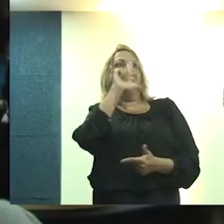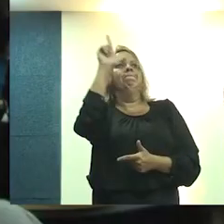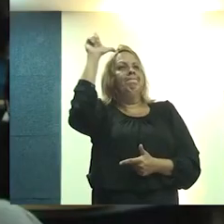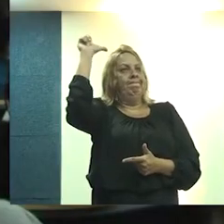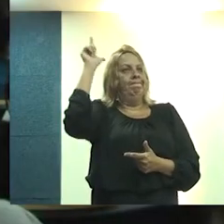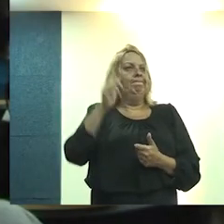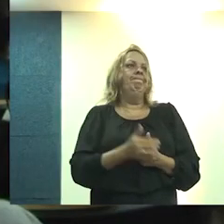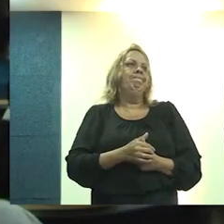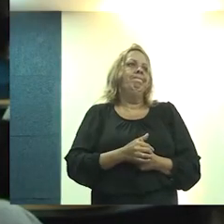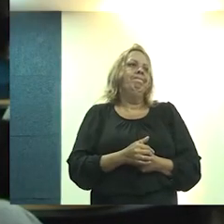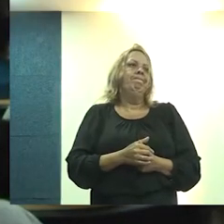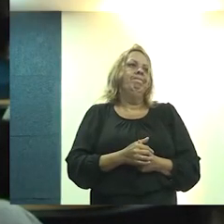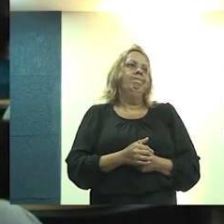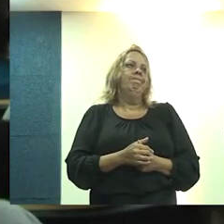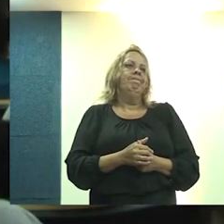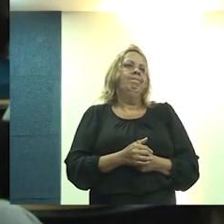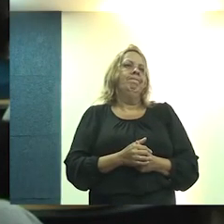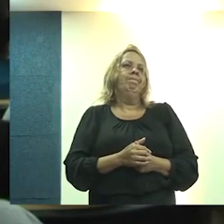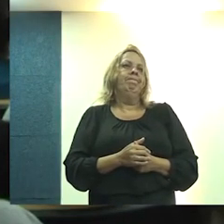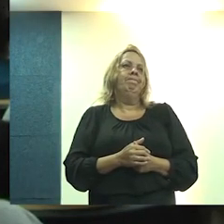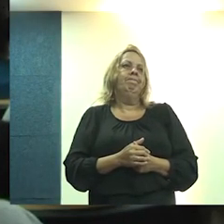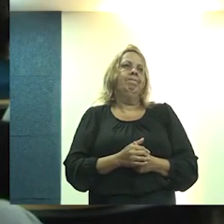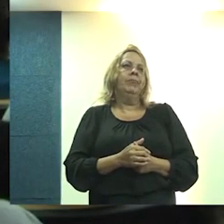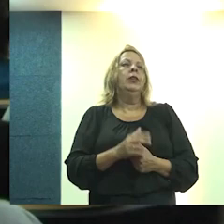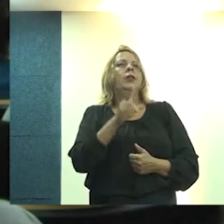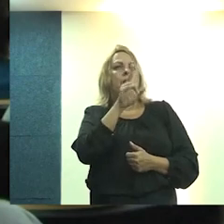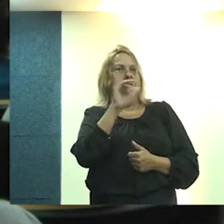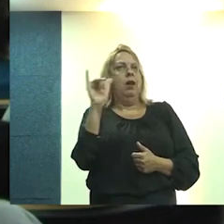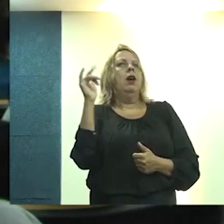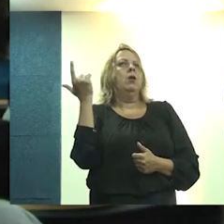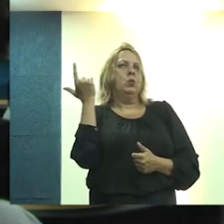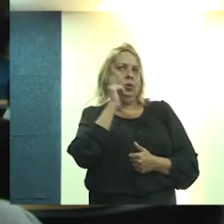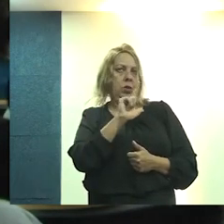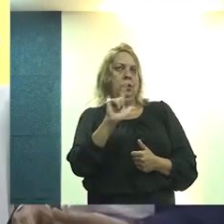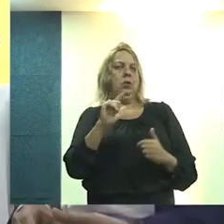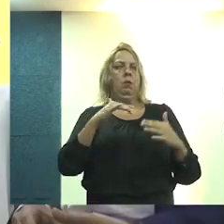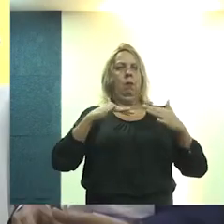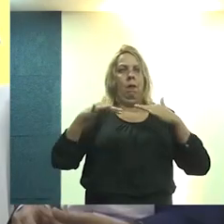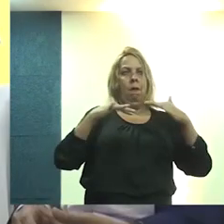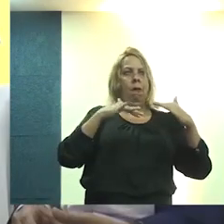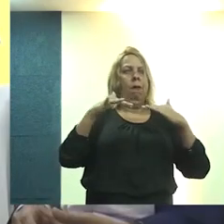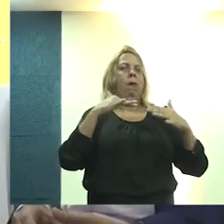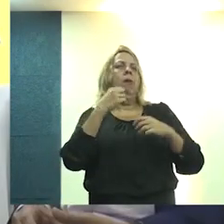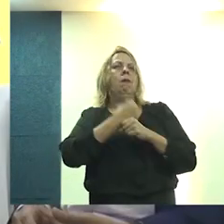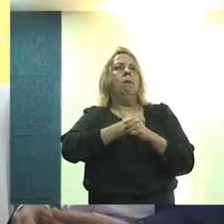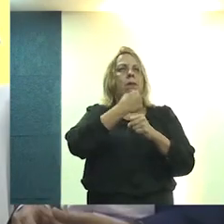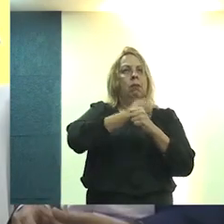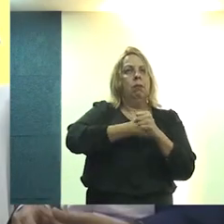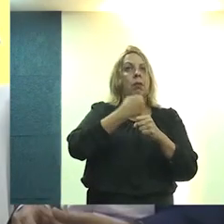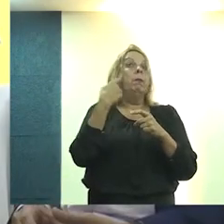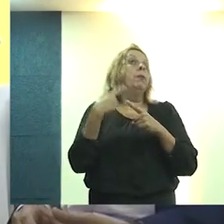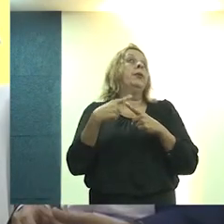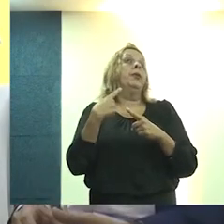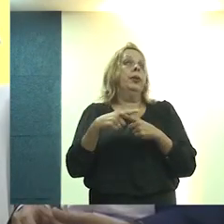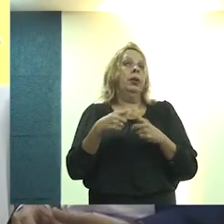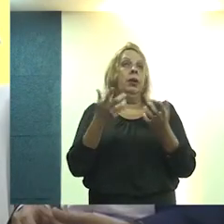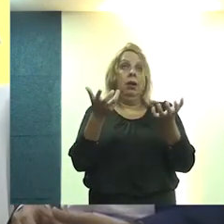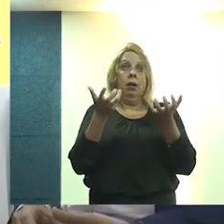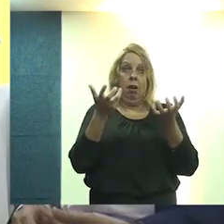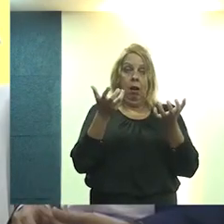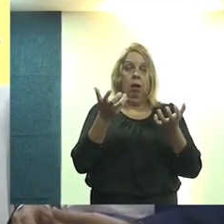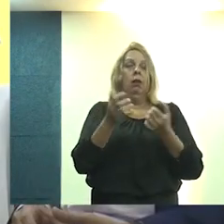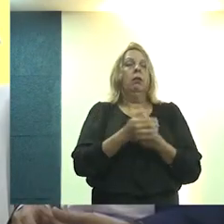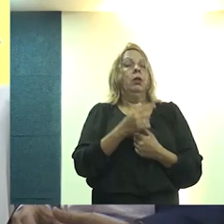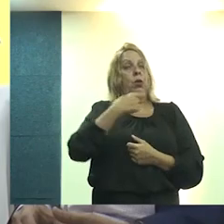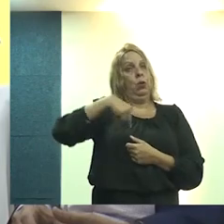vencer. Vamos em frente aqui, vamos conseguir mobilizar e reconstruir, porque a gente quer,